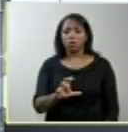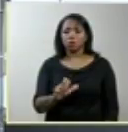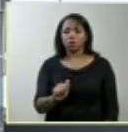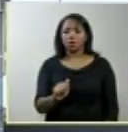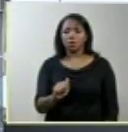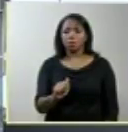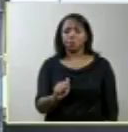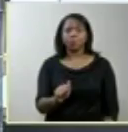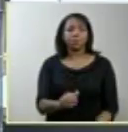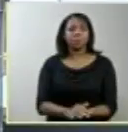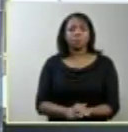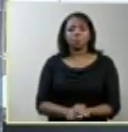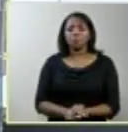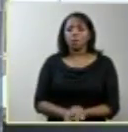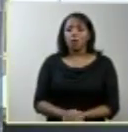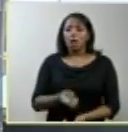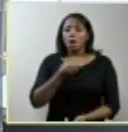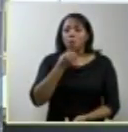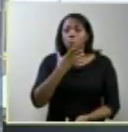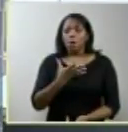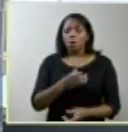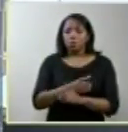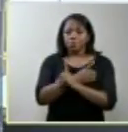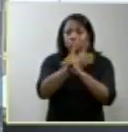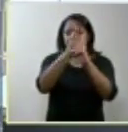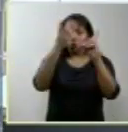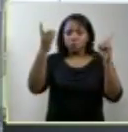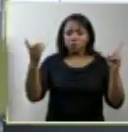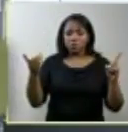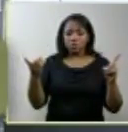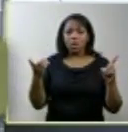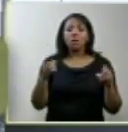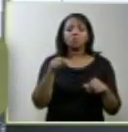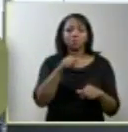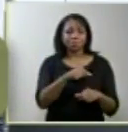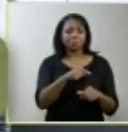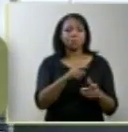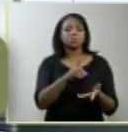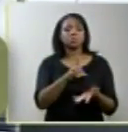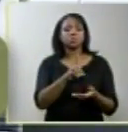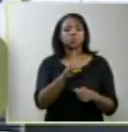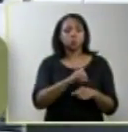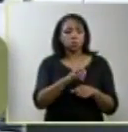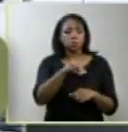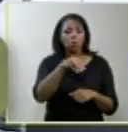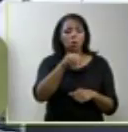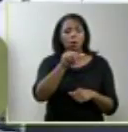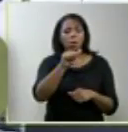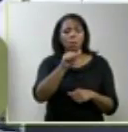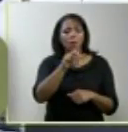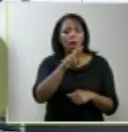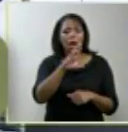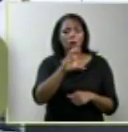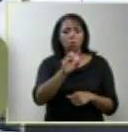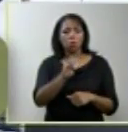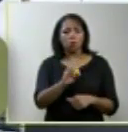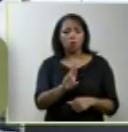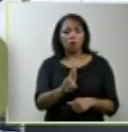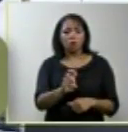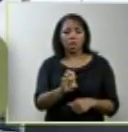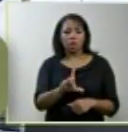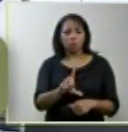bom dia ministro Marco Aurélio Mello subprocurador doutor Gize